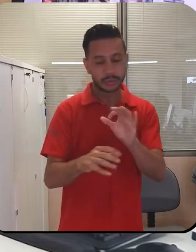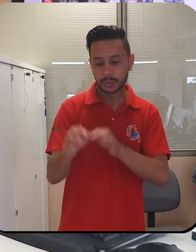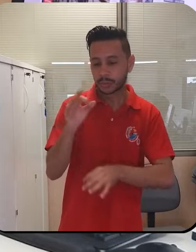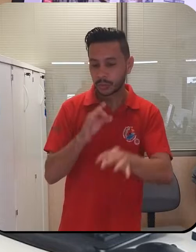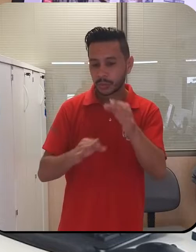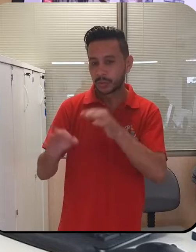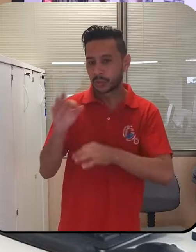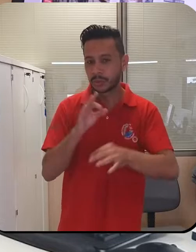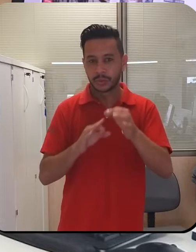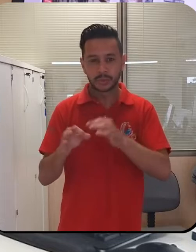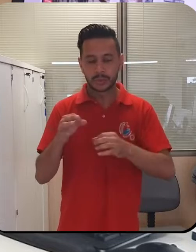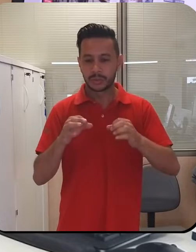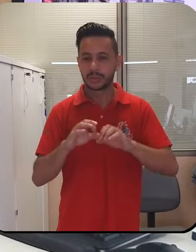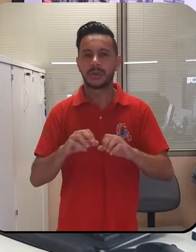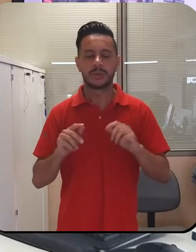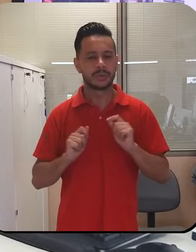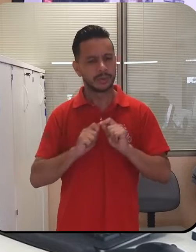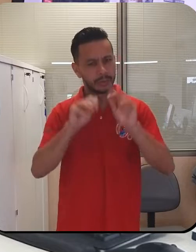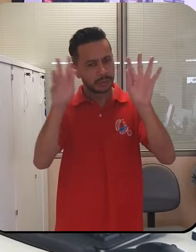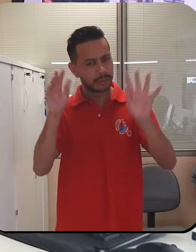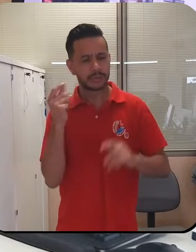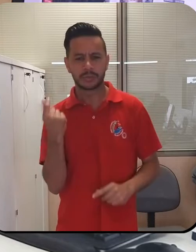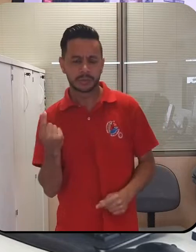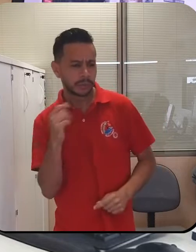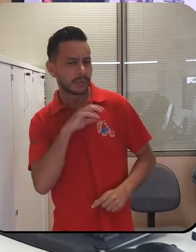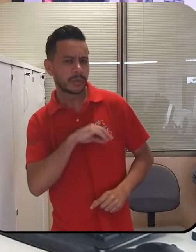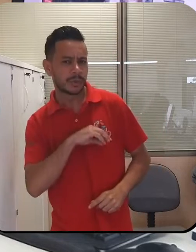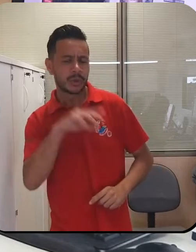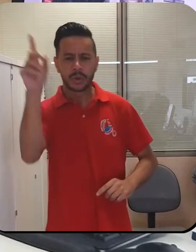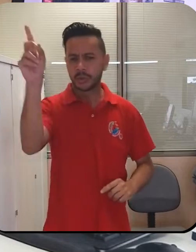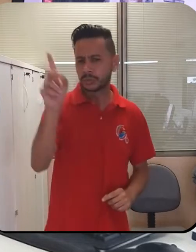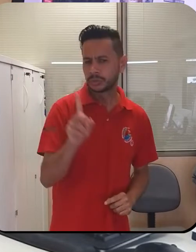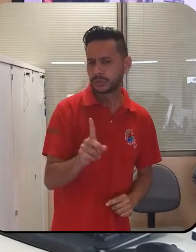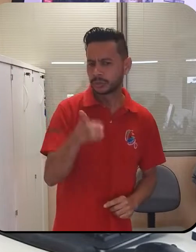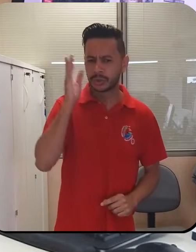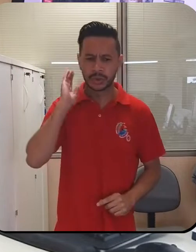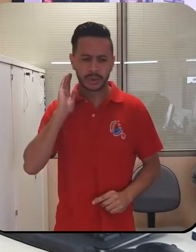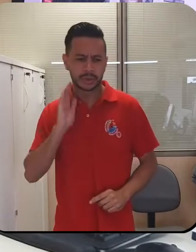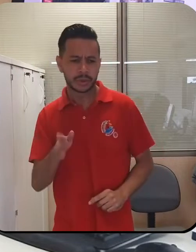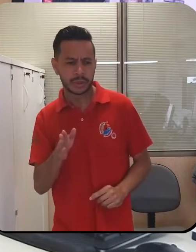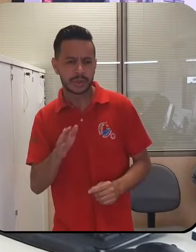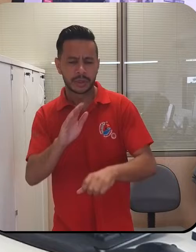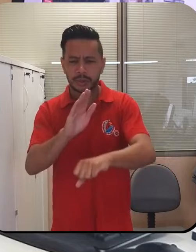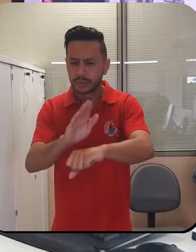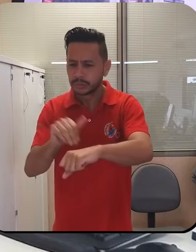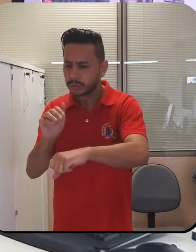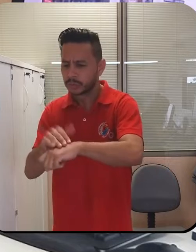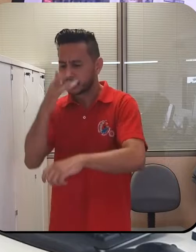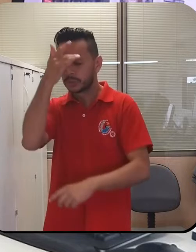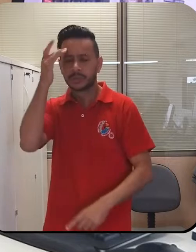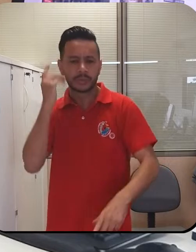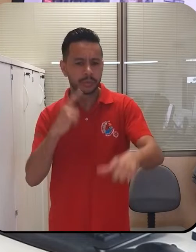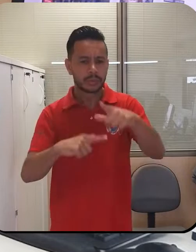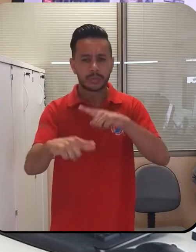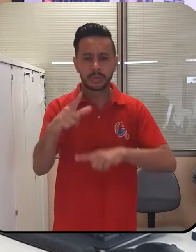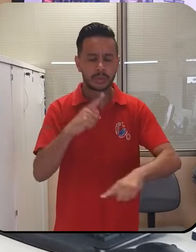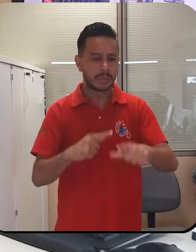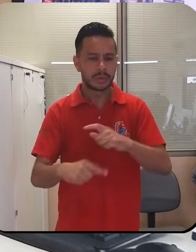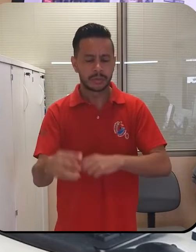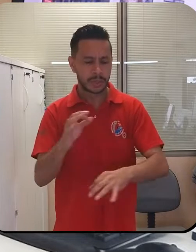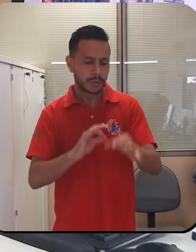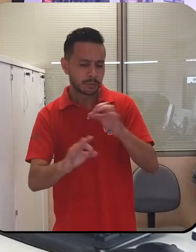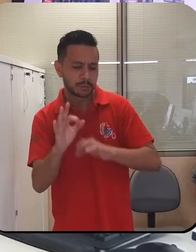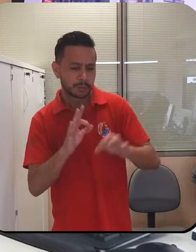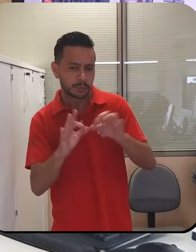salarial. A diretoria já está fazendo uma força-tarefa para convocar os trabalhadores para participar do seminário de